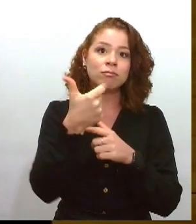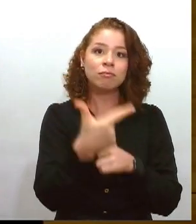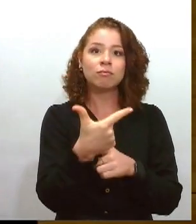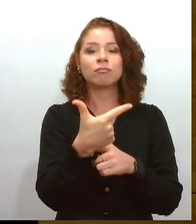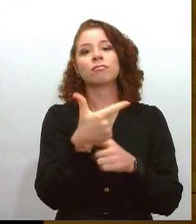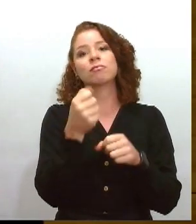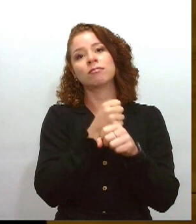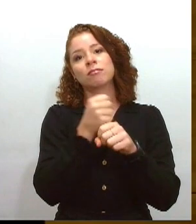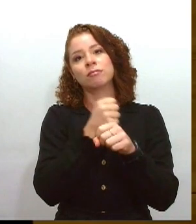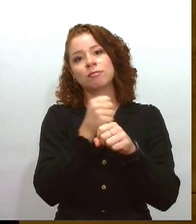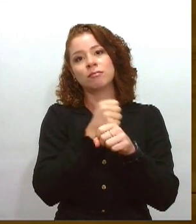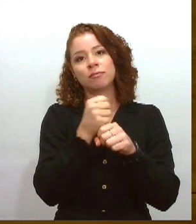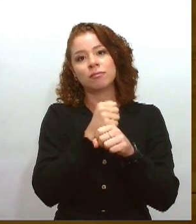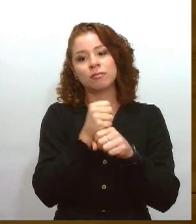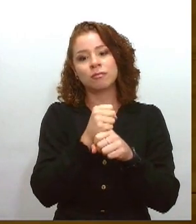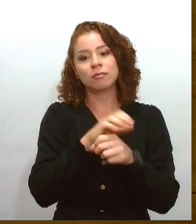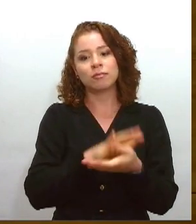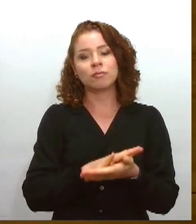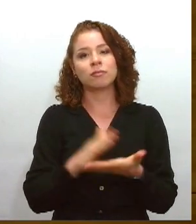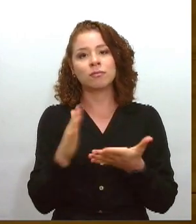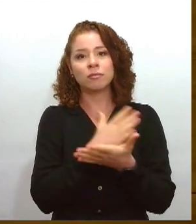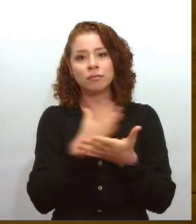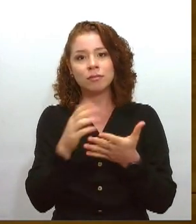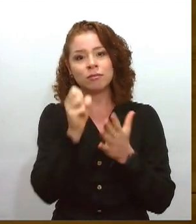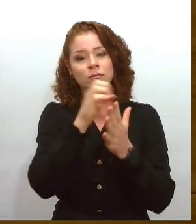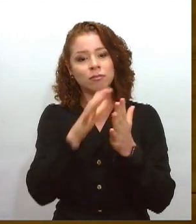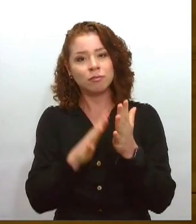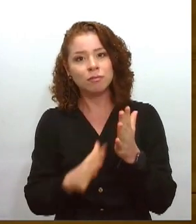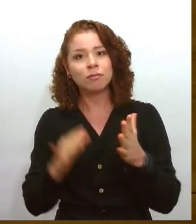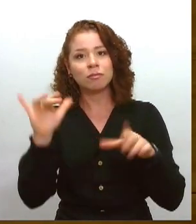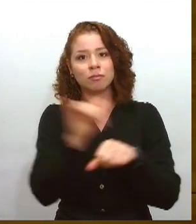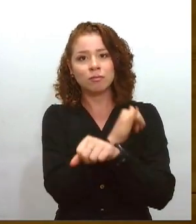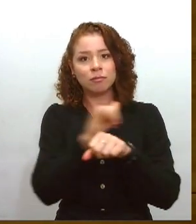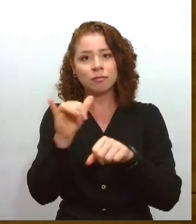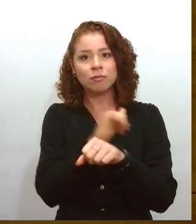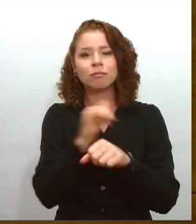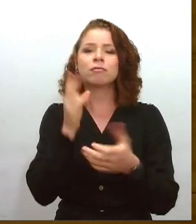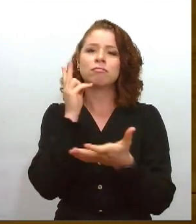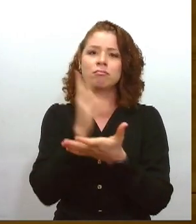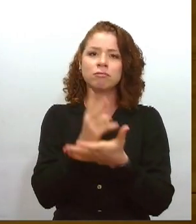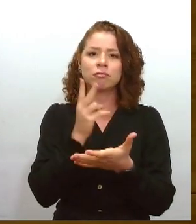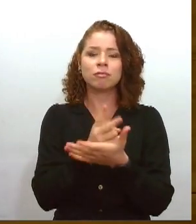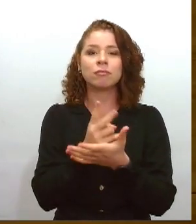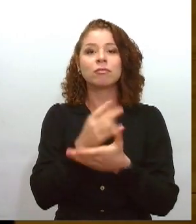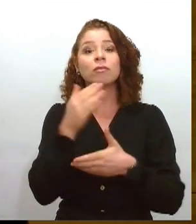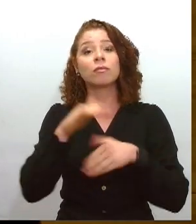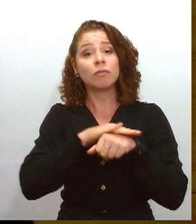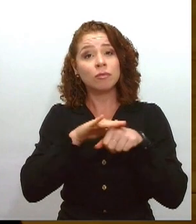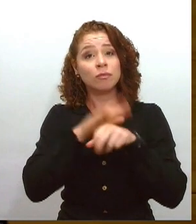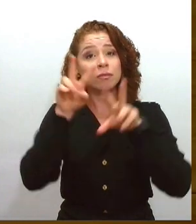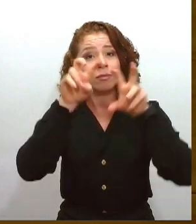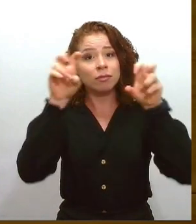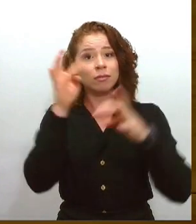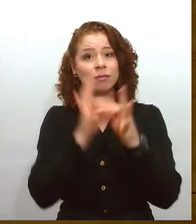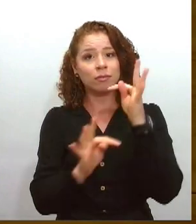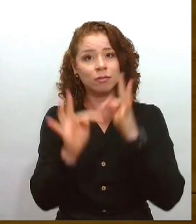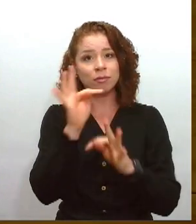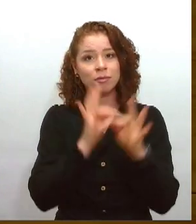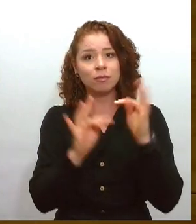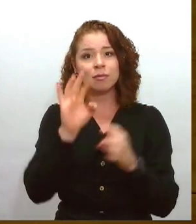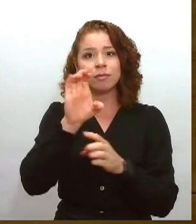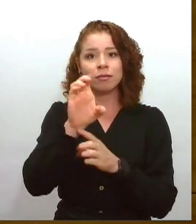para falar sobre esse tratamento, sobre todo esse cenário. Estamos com a oftalmologista Denise Barroso. Boa noite, Denise.